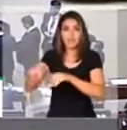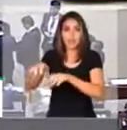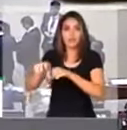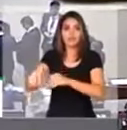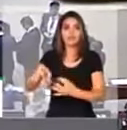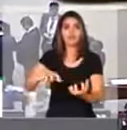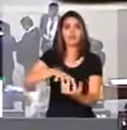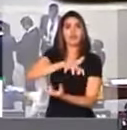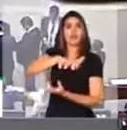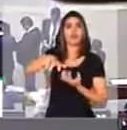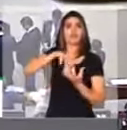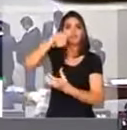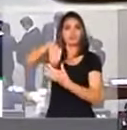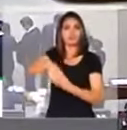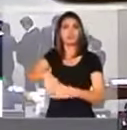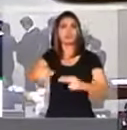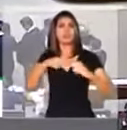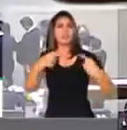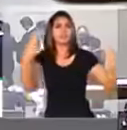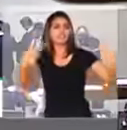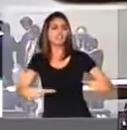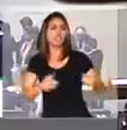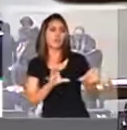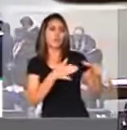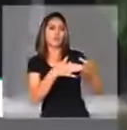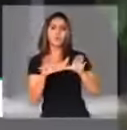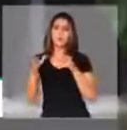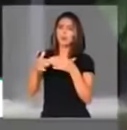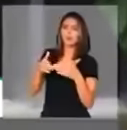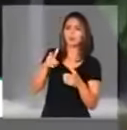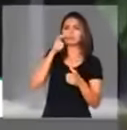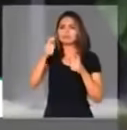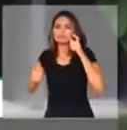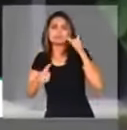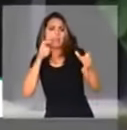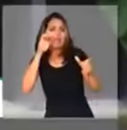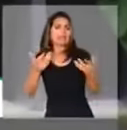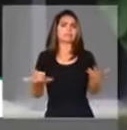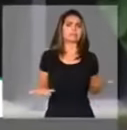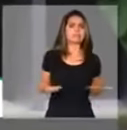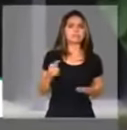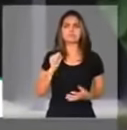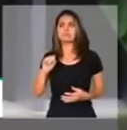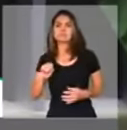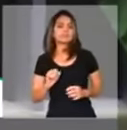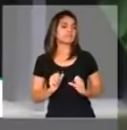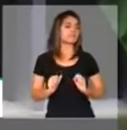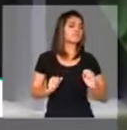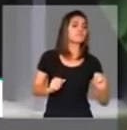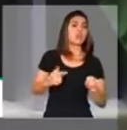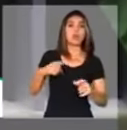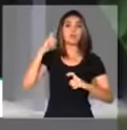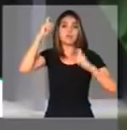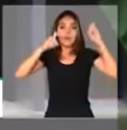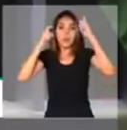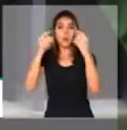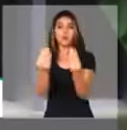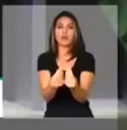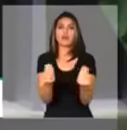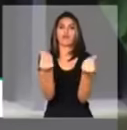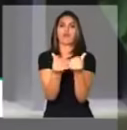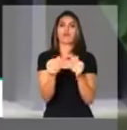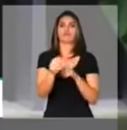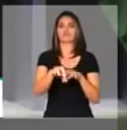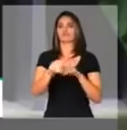Isso se deve a uma disputa entre grupos de interesse que, para falar bem a verdade, não estão preocupados com a qualidade